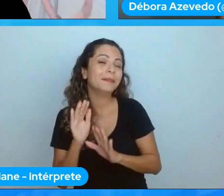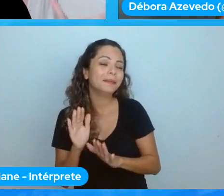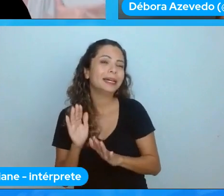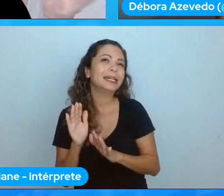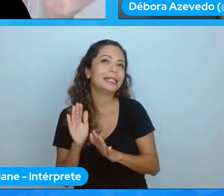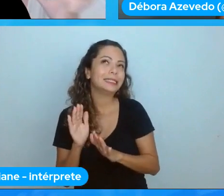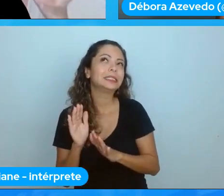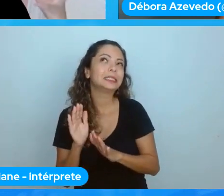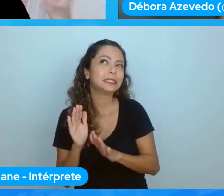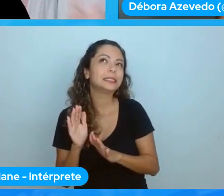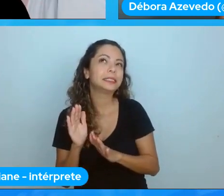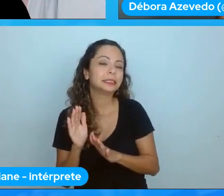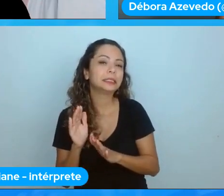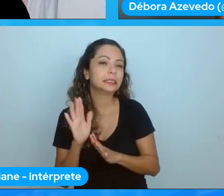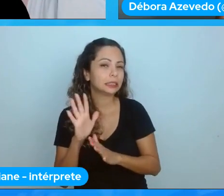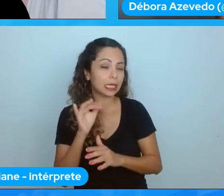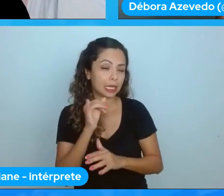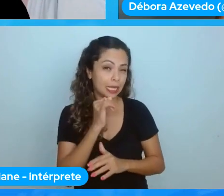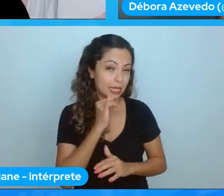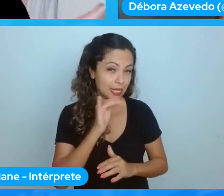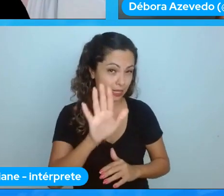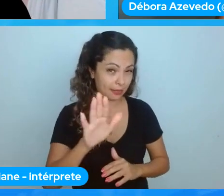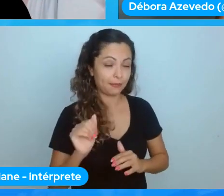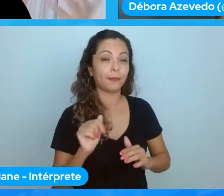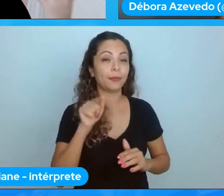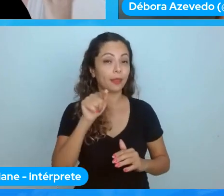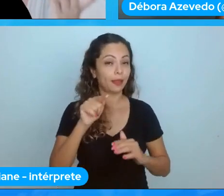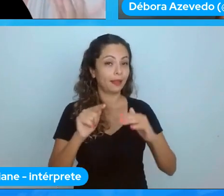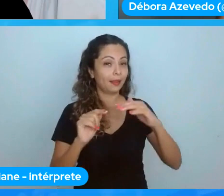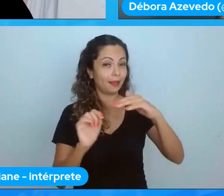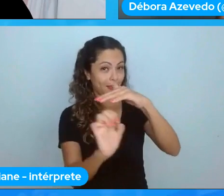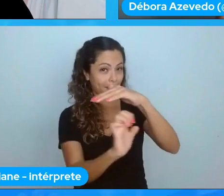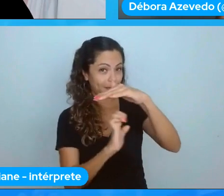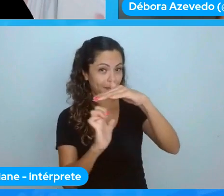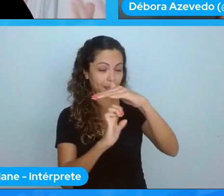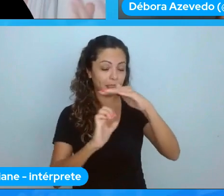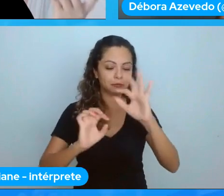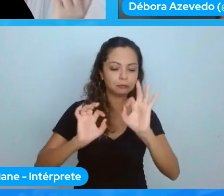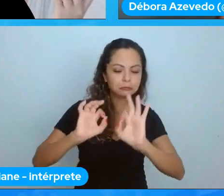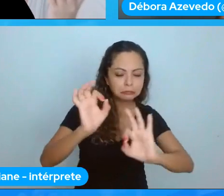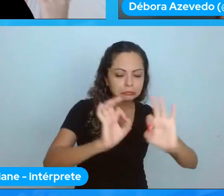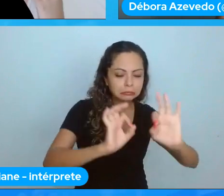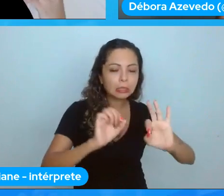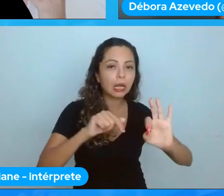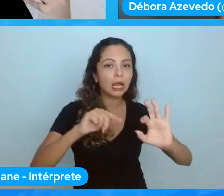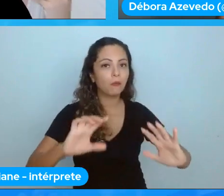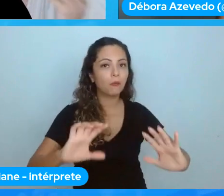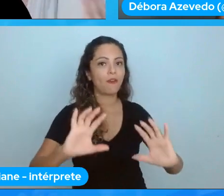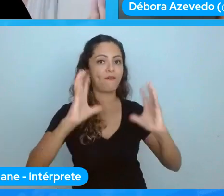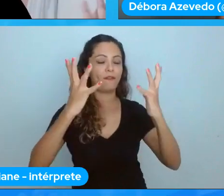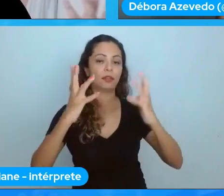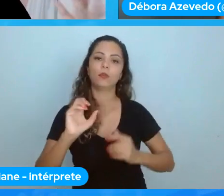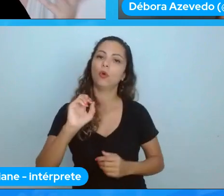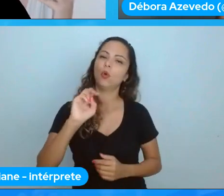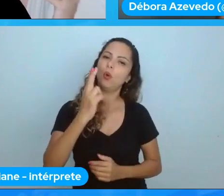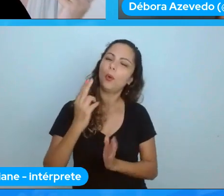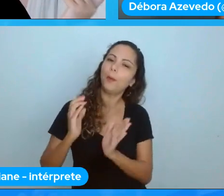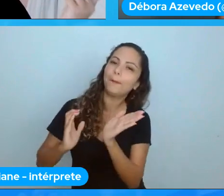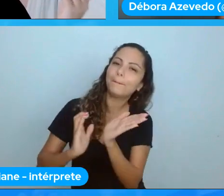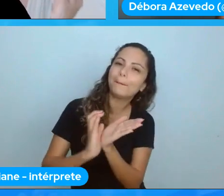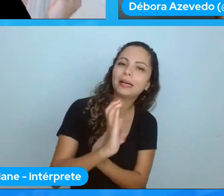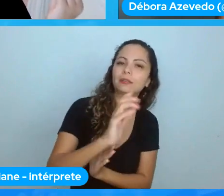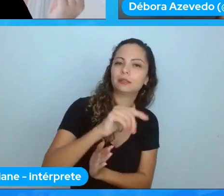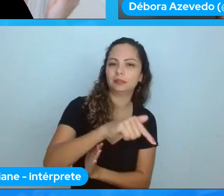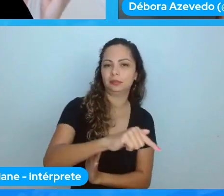sua empresa vai organizar um evento sua empresa vai patrocinar um evento esse evento